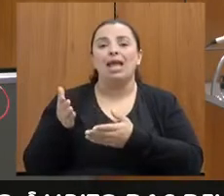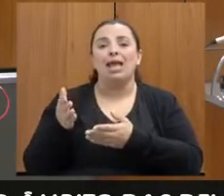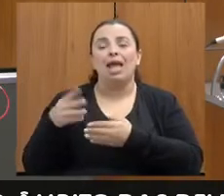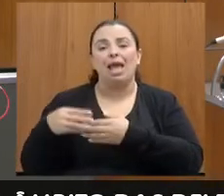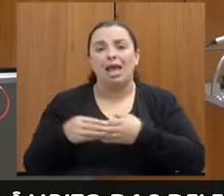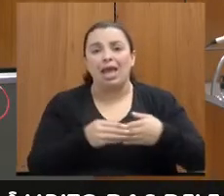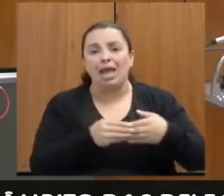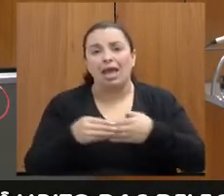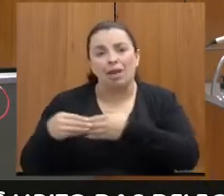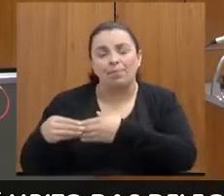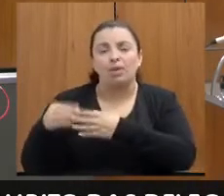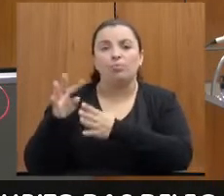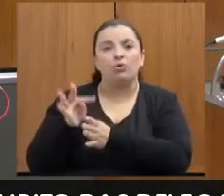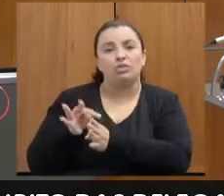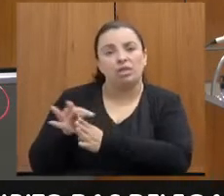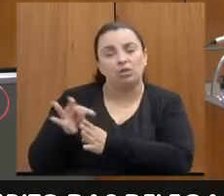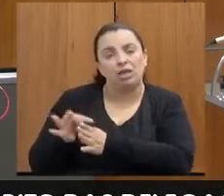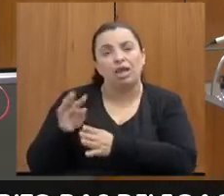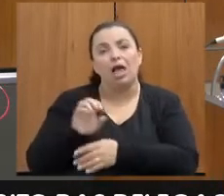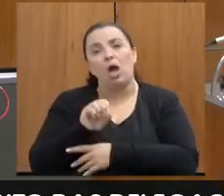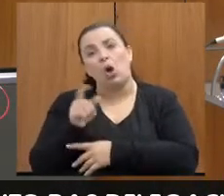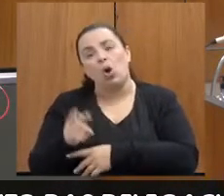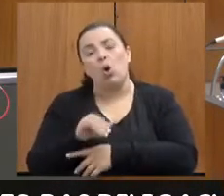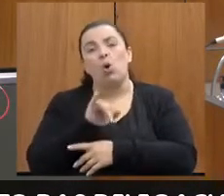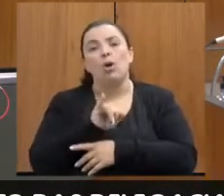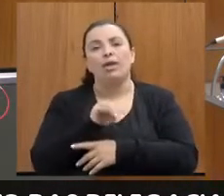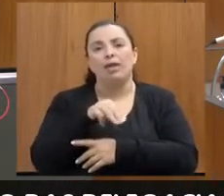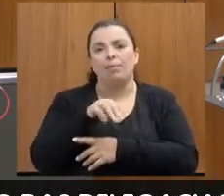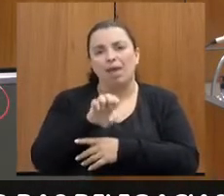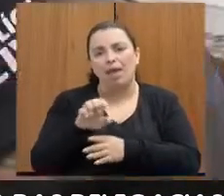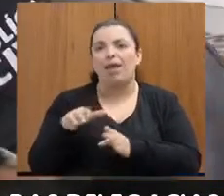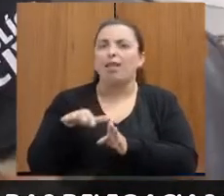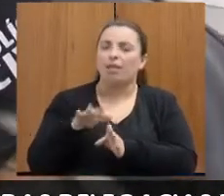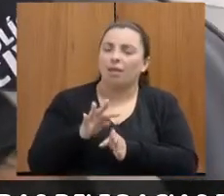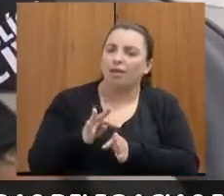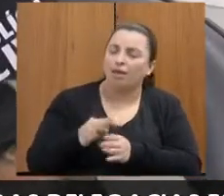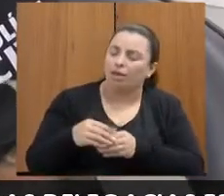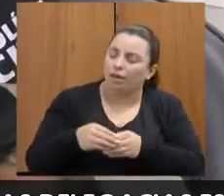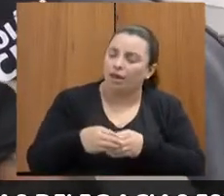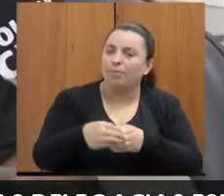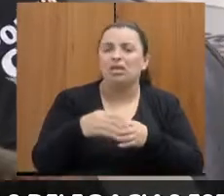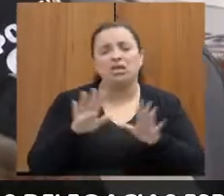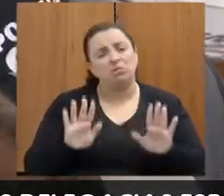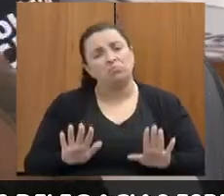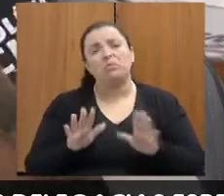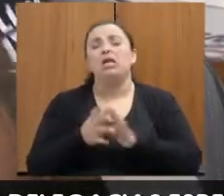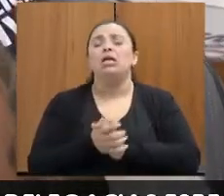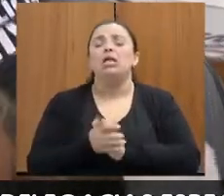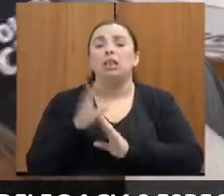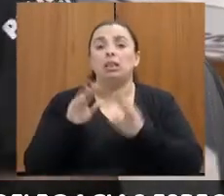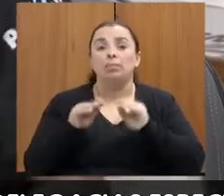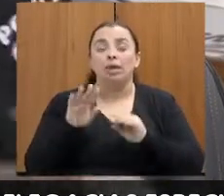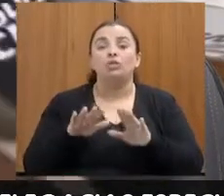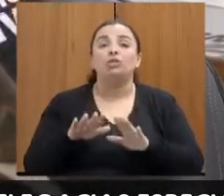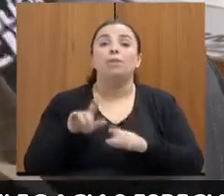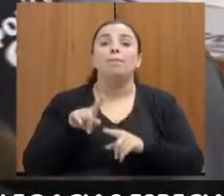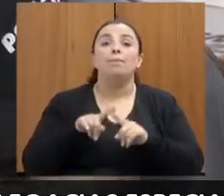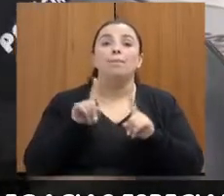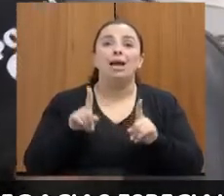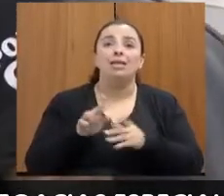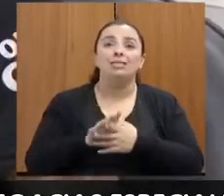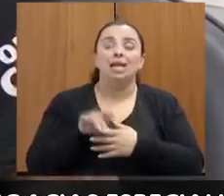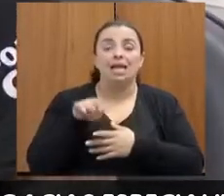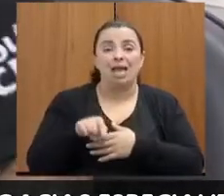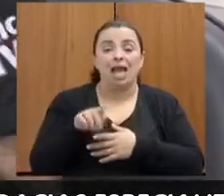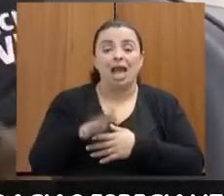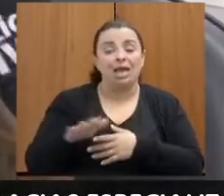maternidade, ou IML, enfim, no caso maternidade, porque a gente está com a cadeia de custódia lá já. Mas é só a escuta mesmo da criança a